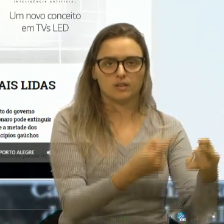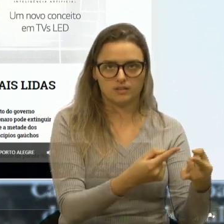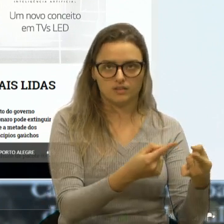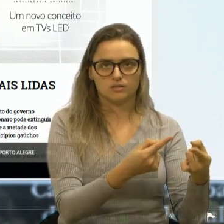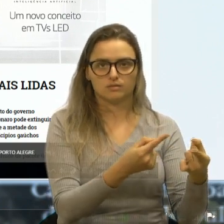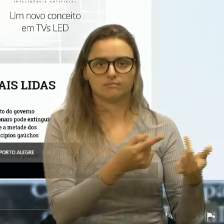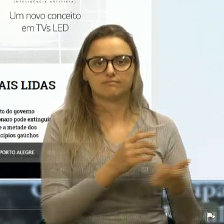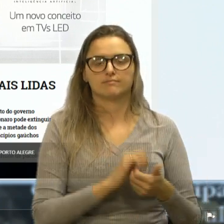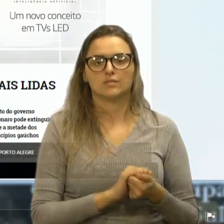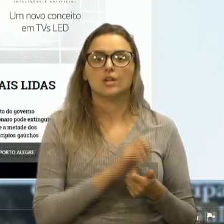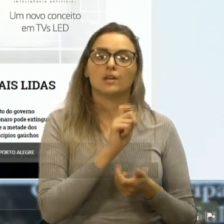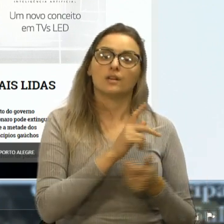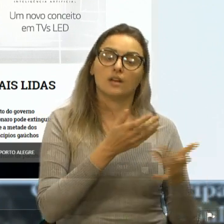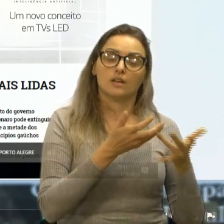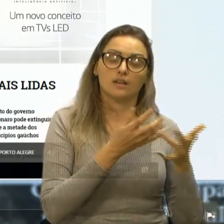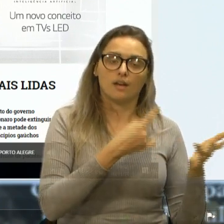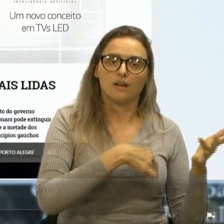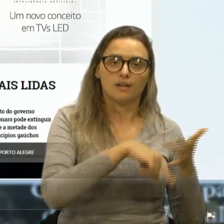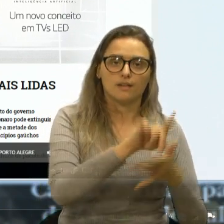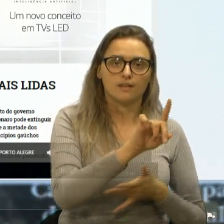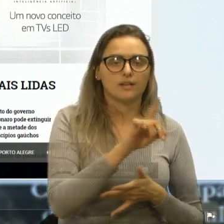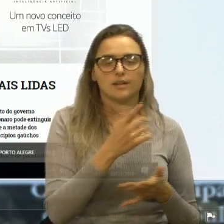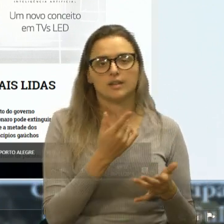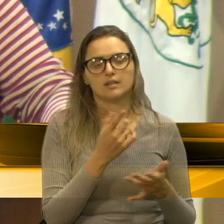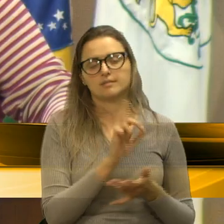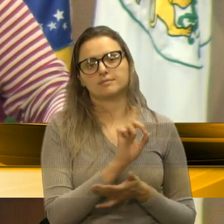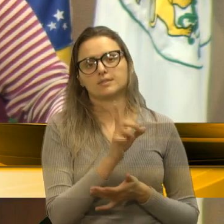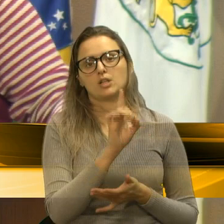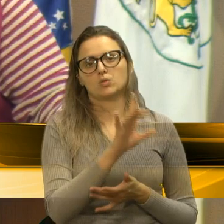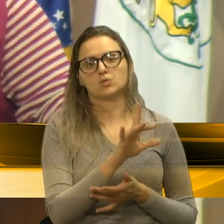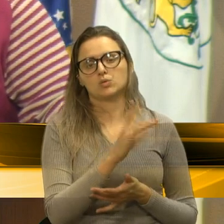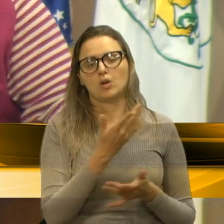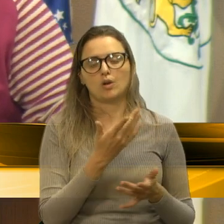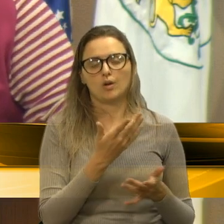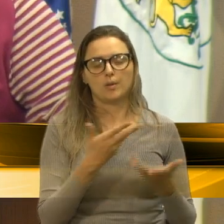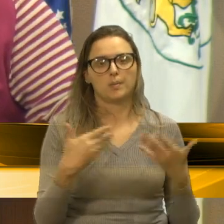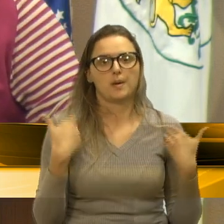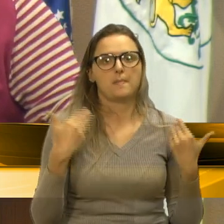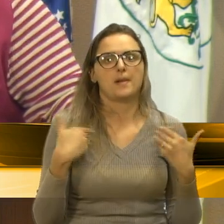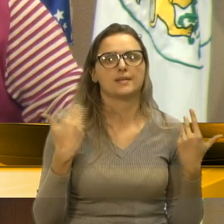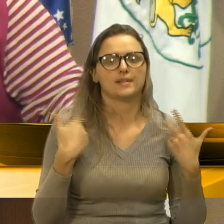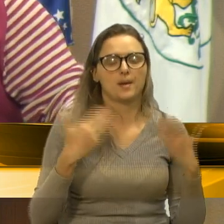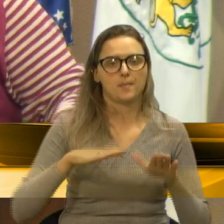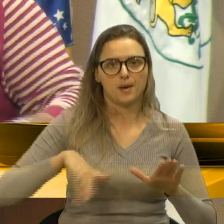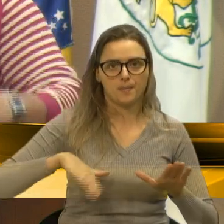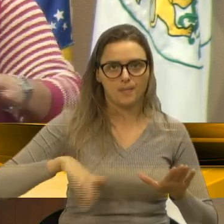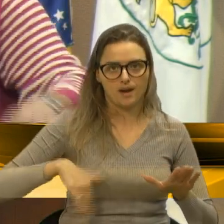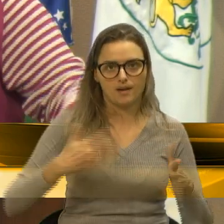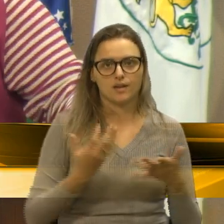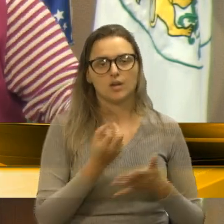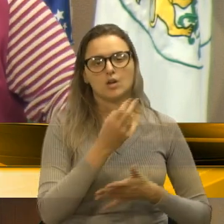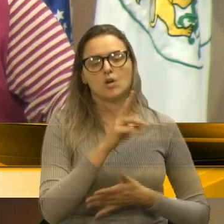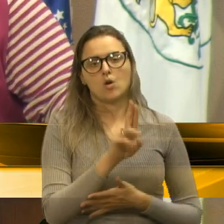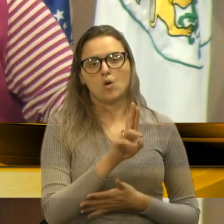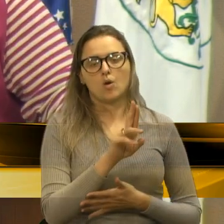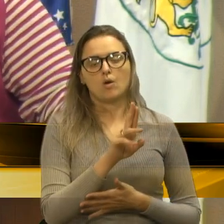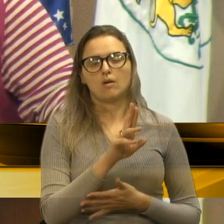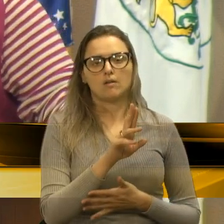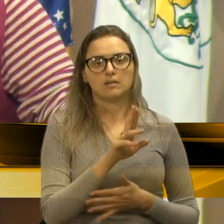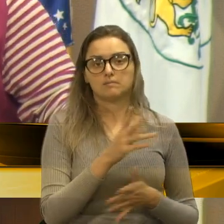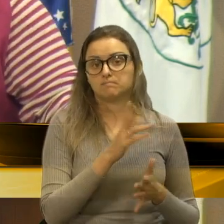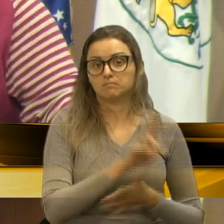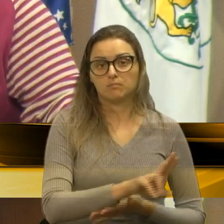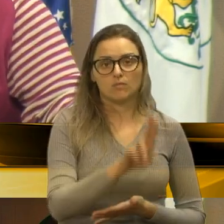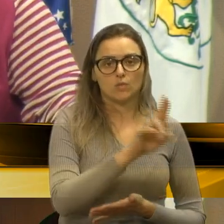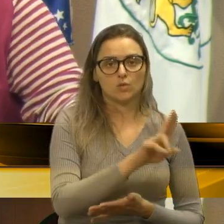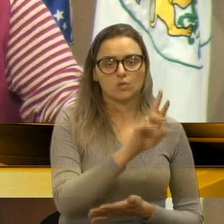quem quiser ir para, não só sair para as pras nossas gaúchas, sair para, enfim, usou a Rota do